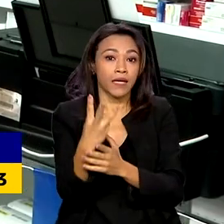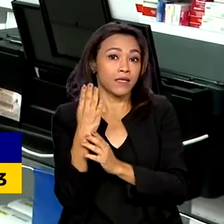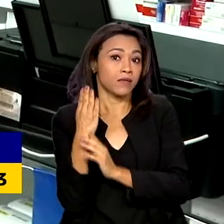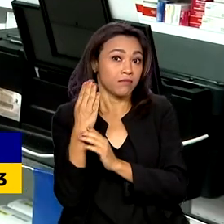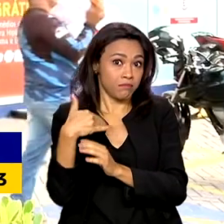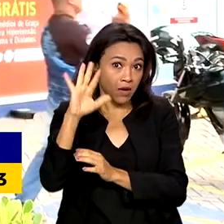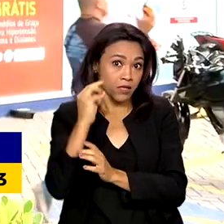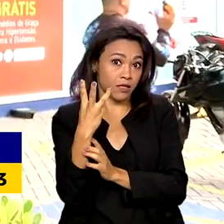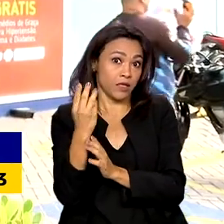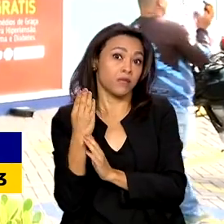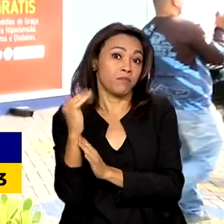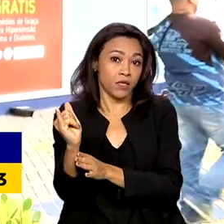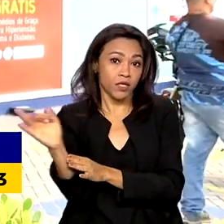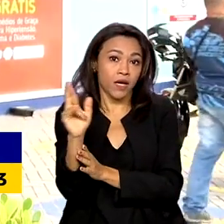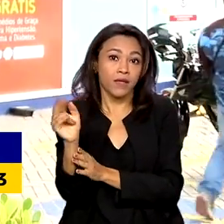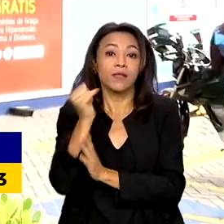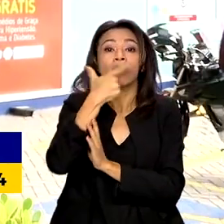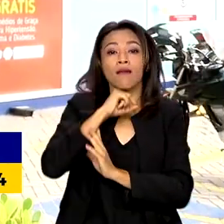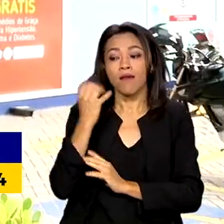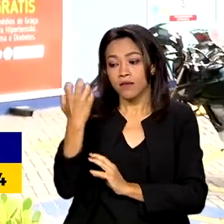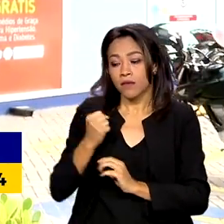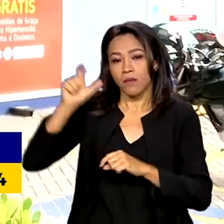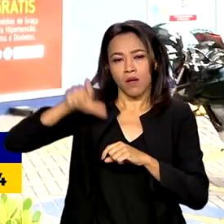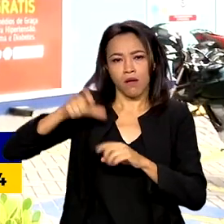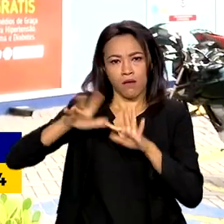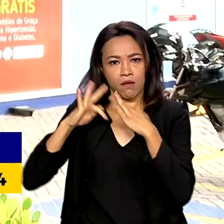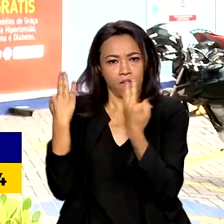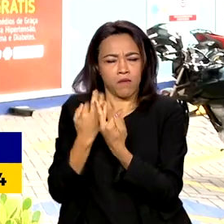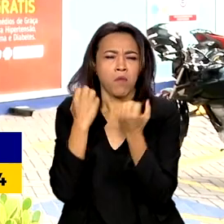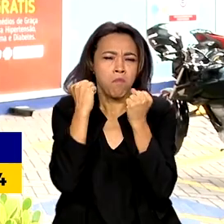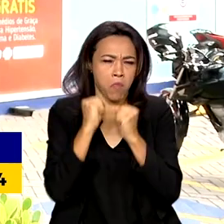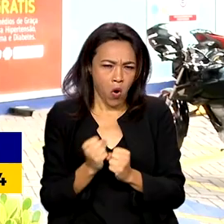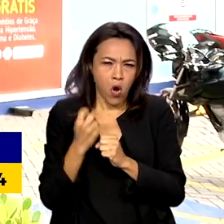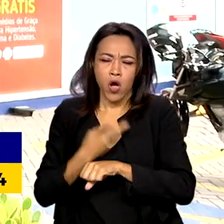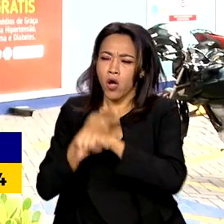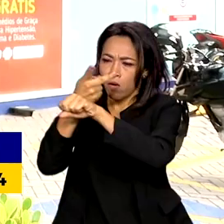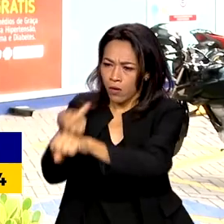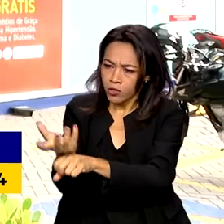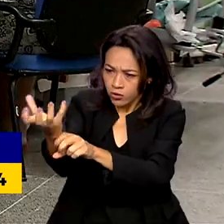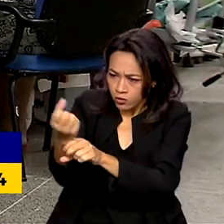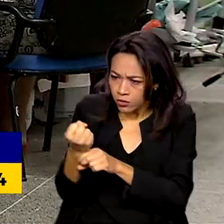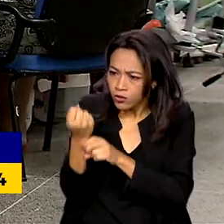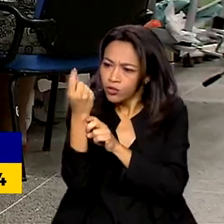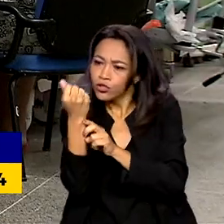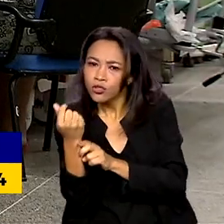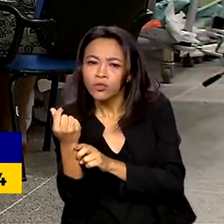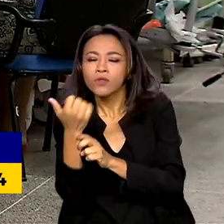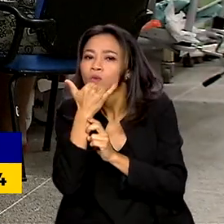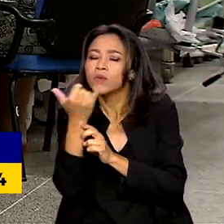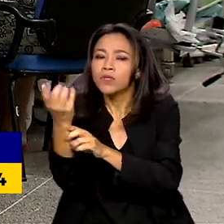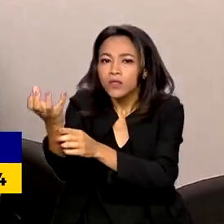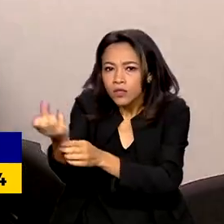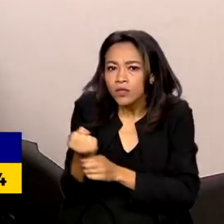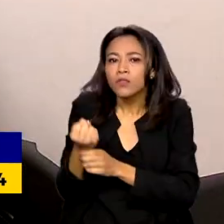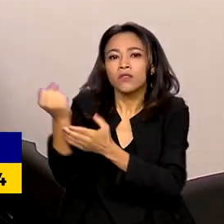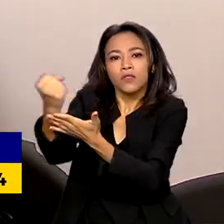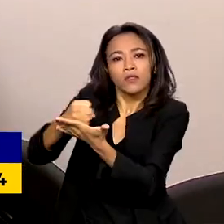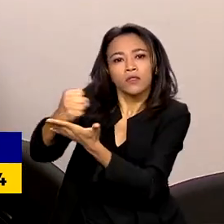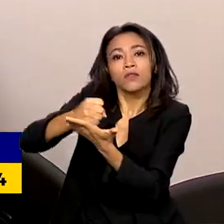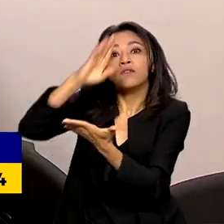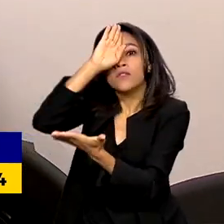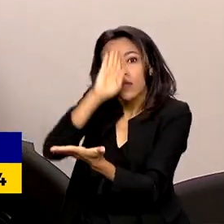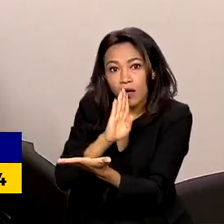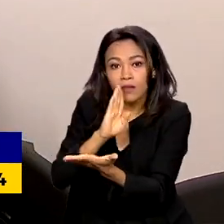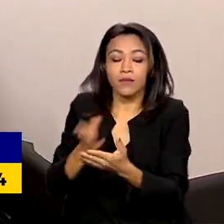para este ano. Quem é do Bolsa Família pode retirar os remédios de graça. Ainda na saúde, o programa